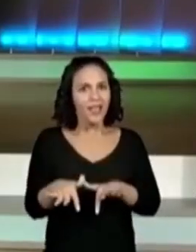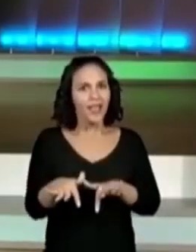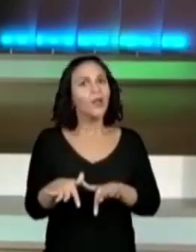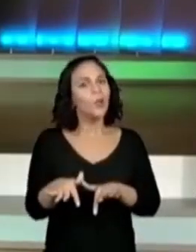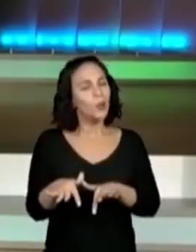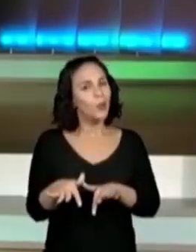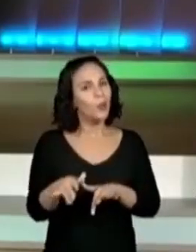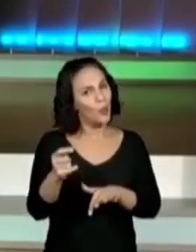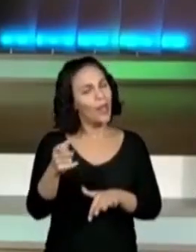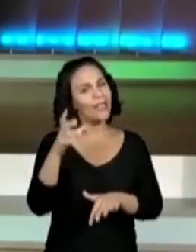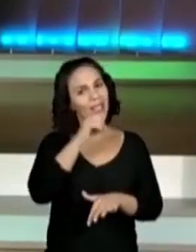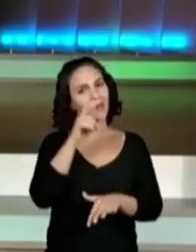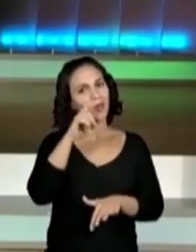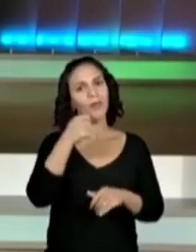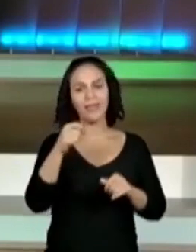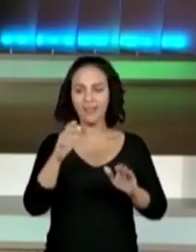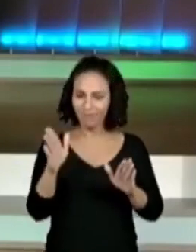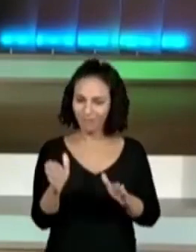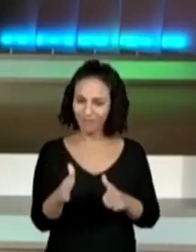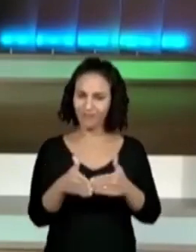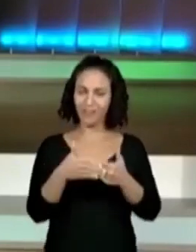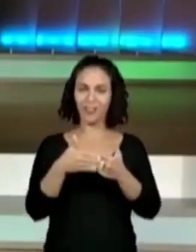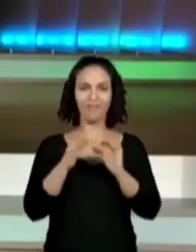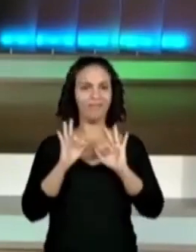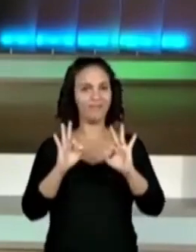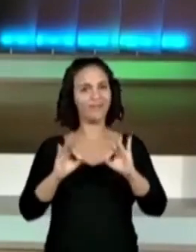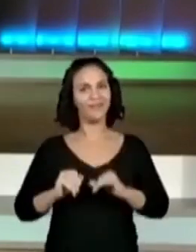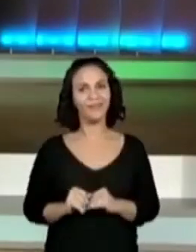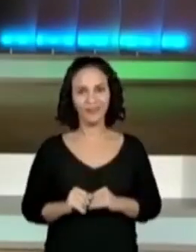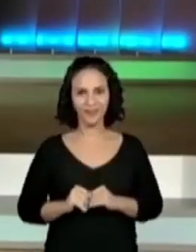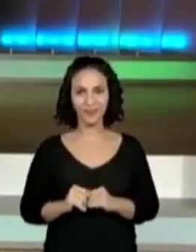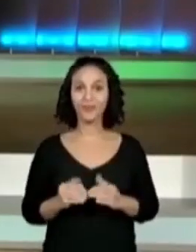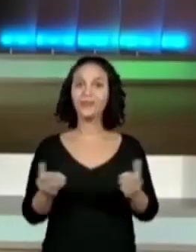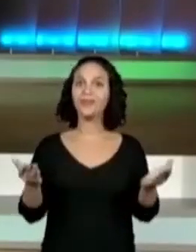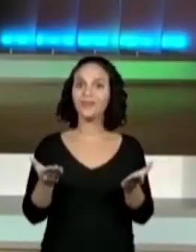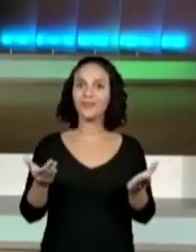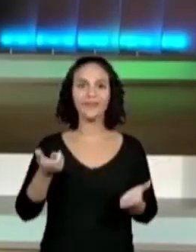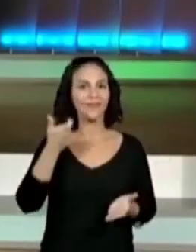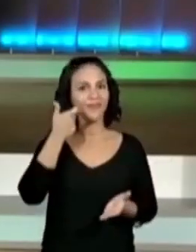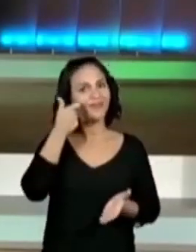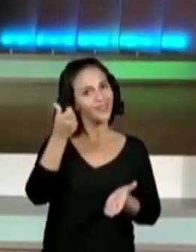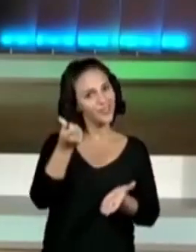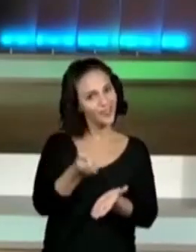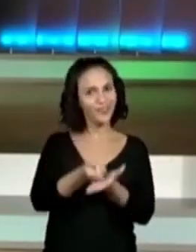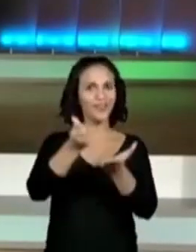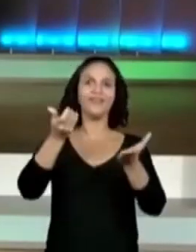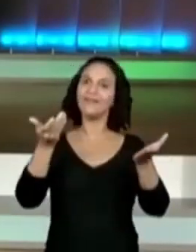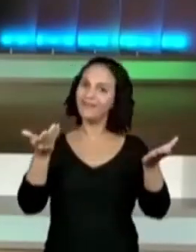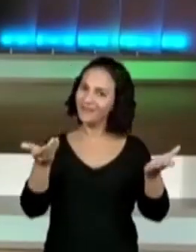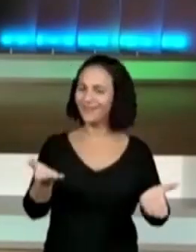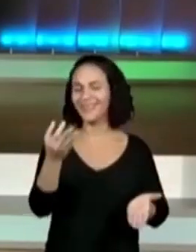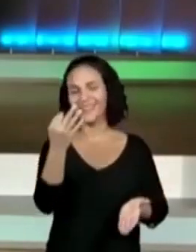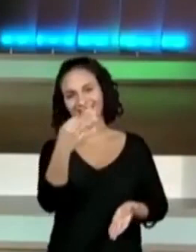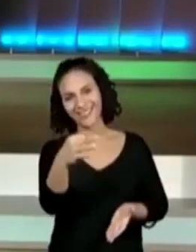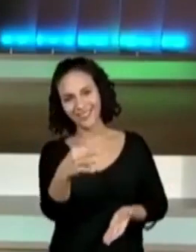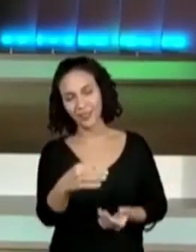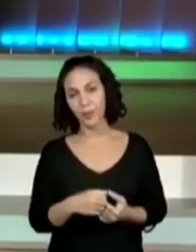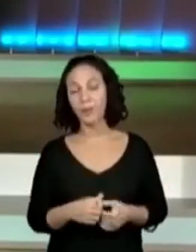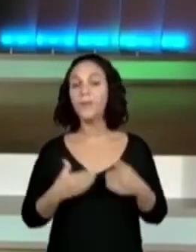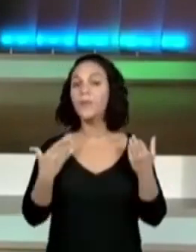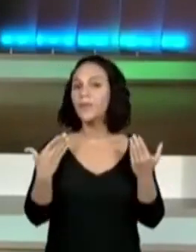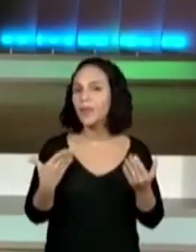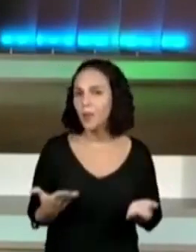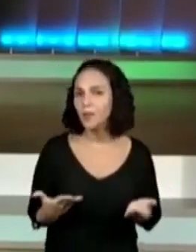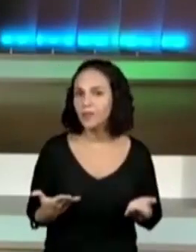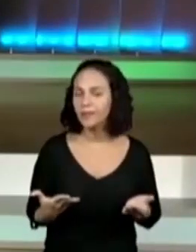precisamos fechar com chave de ouro, certo? Afinal de contas, hoje cestou, isso mesmo. Então,